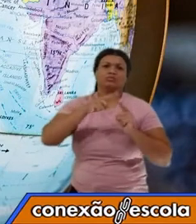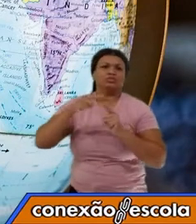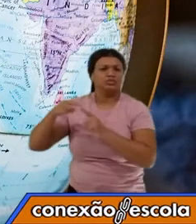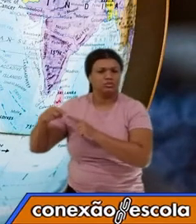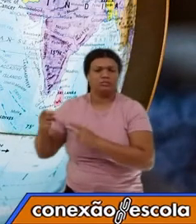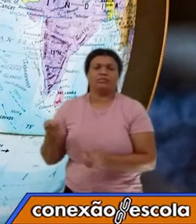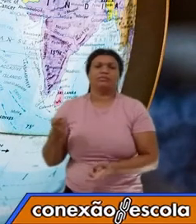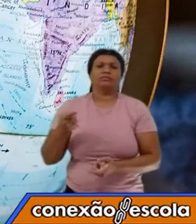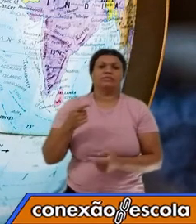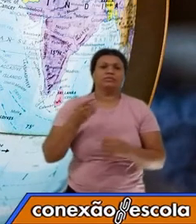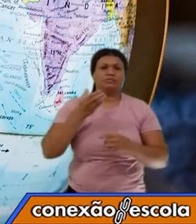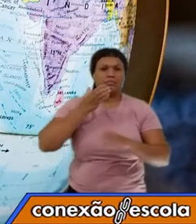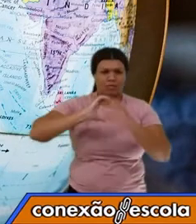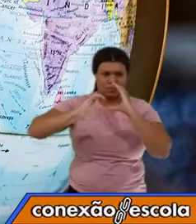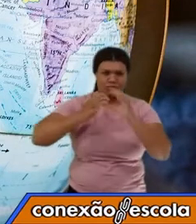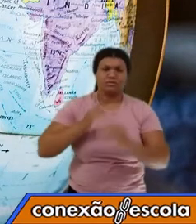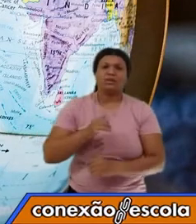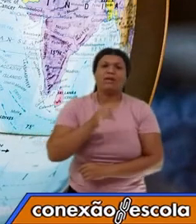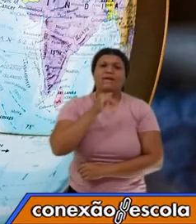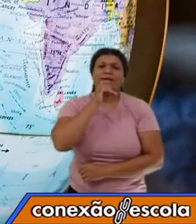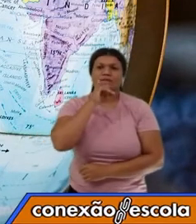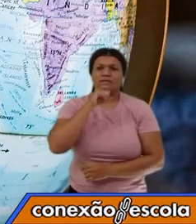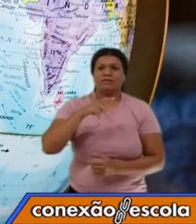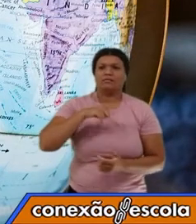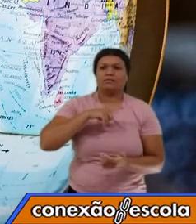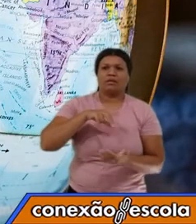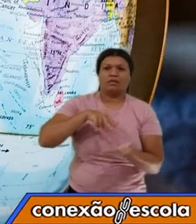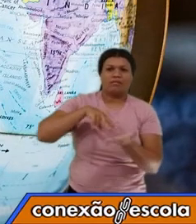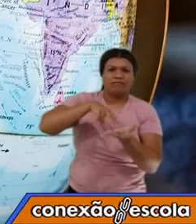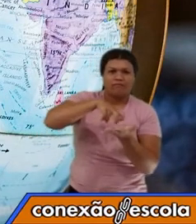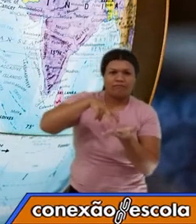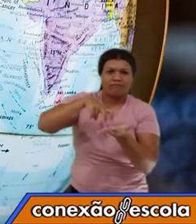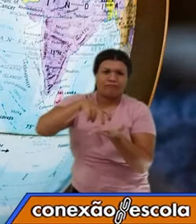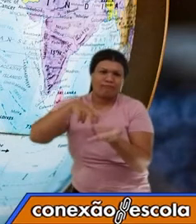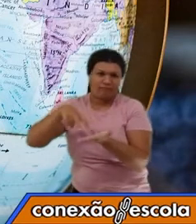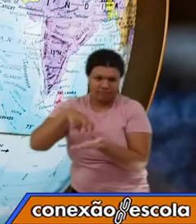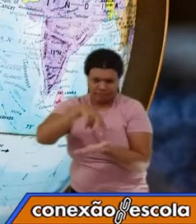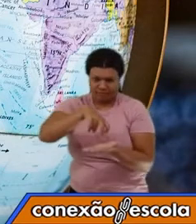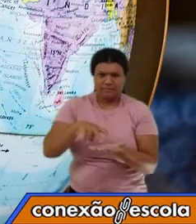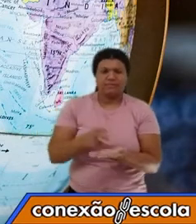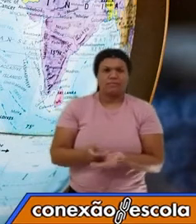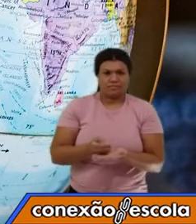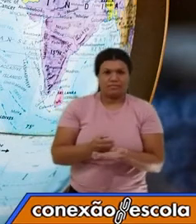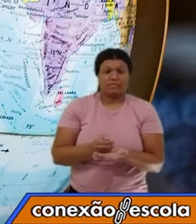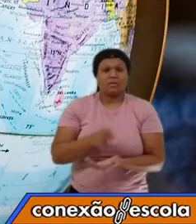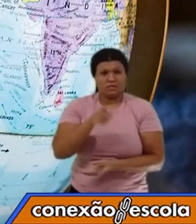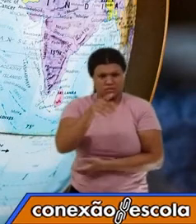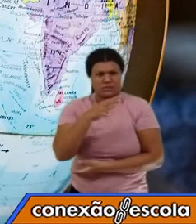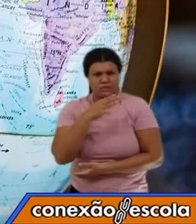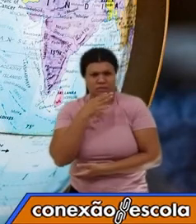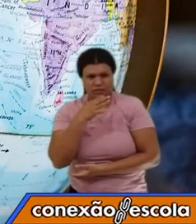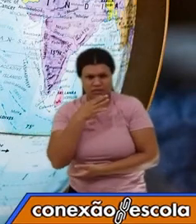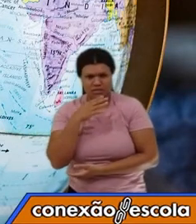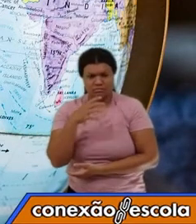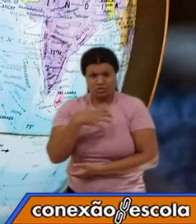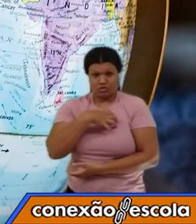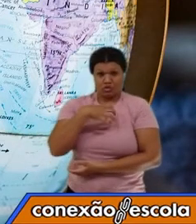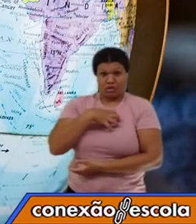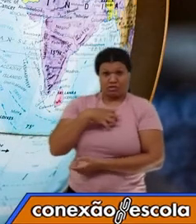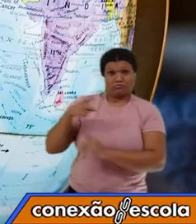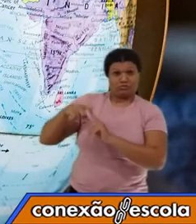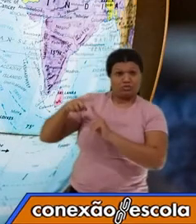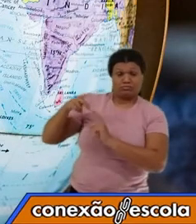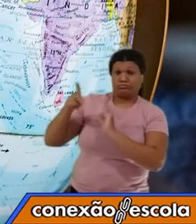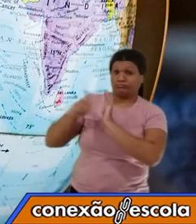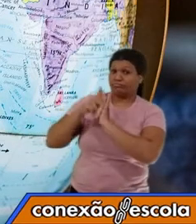Por exemplo, o funk. Você conhece o funk? É um estilo musical daquele lugar, porque